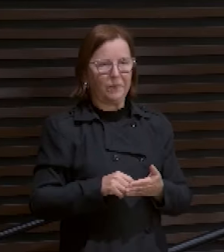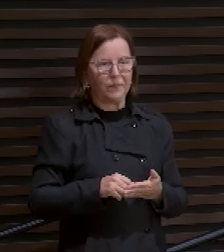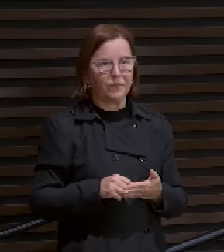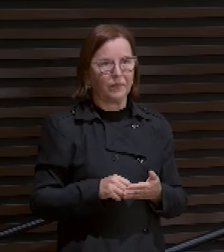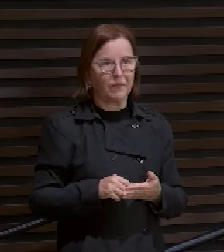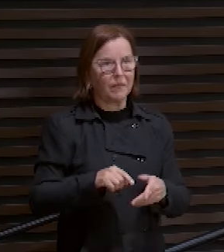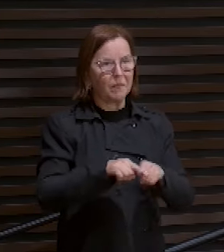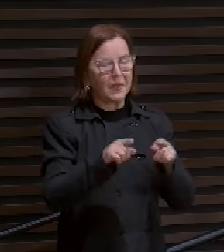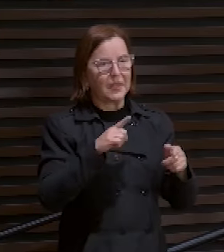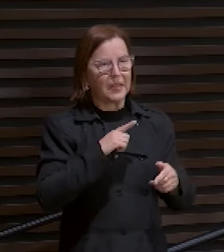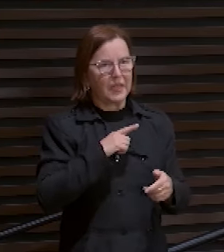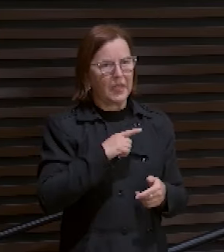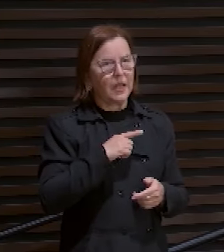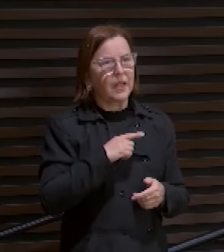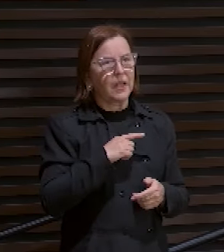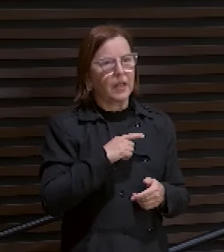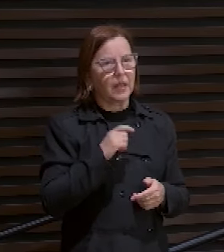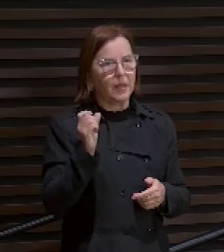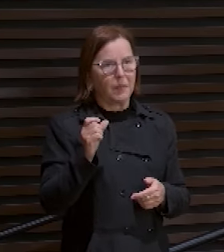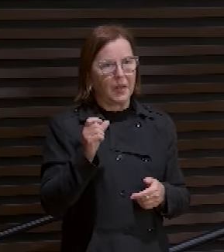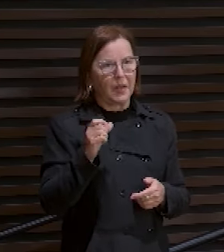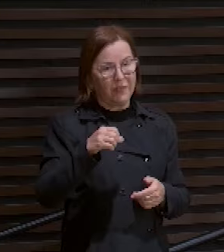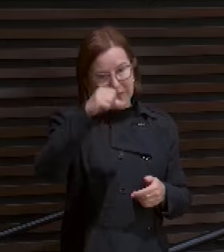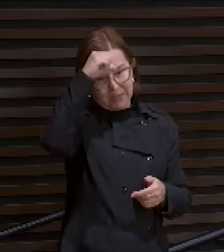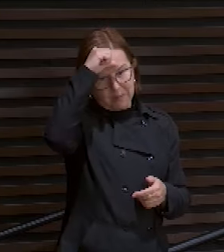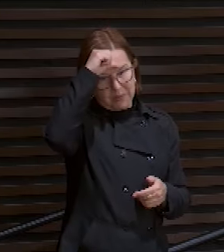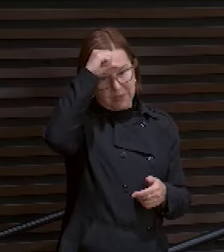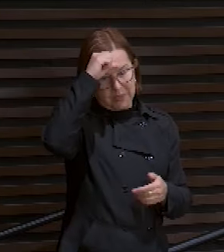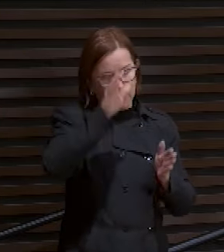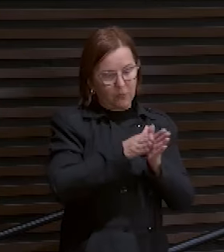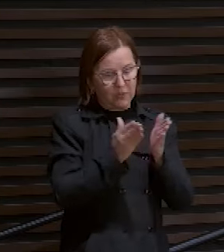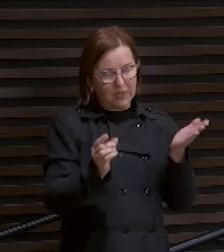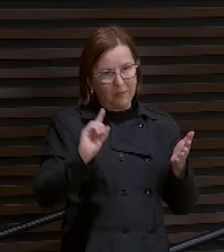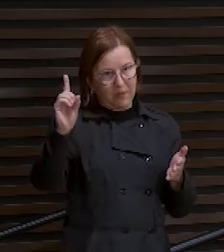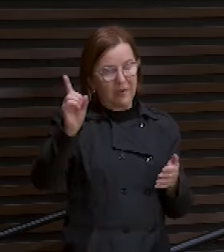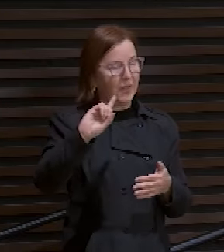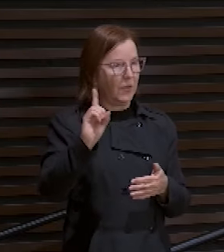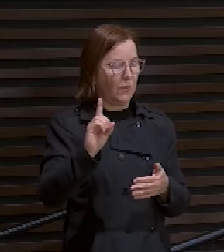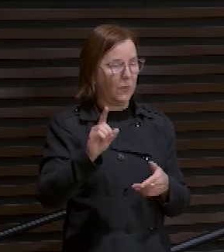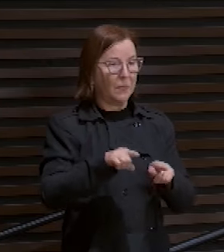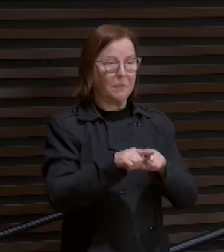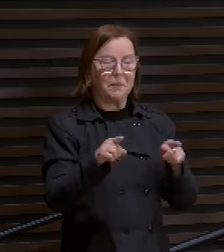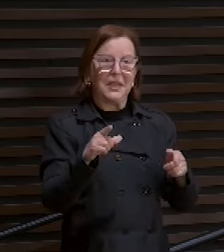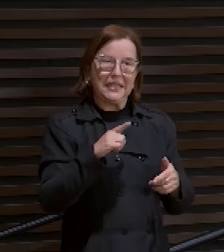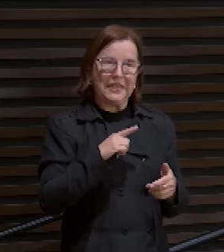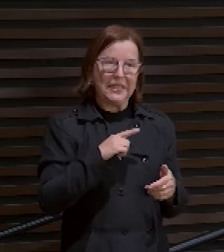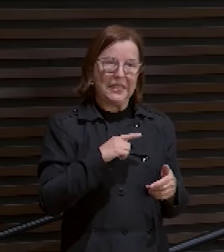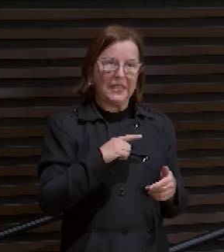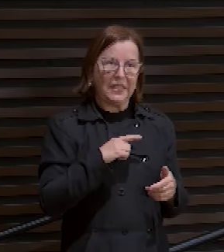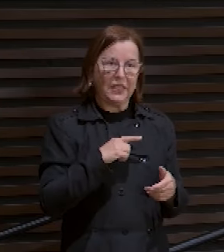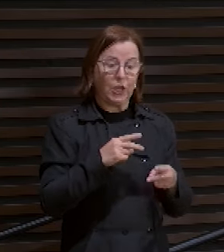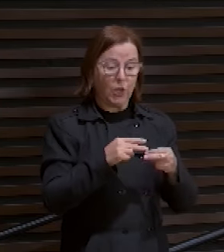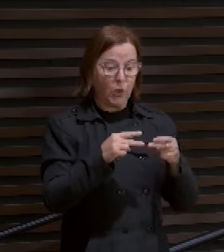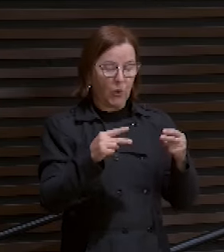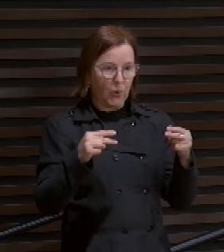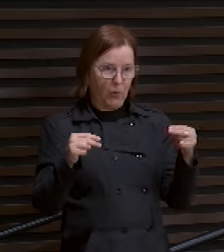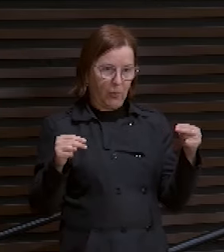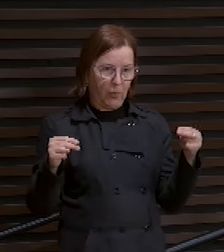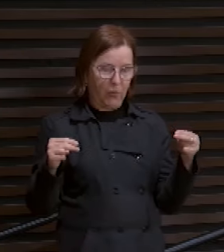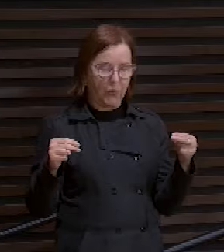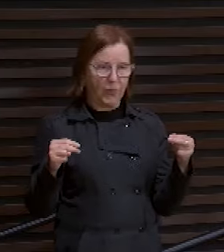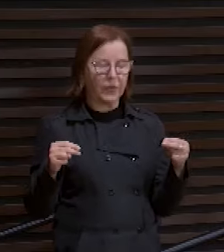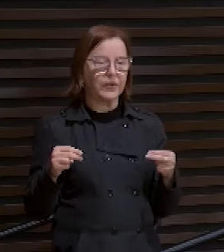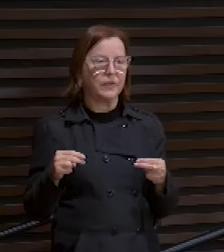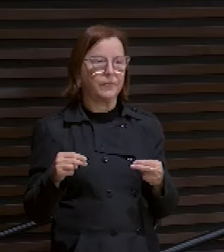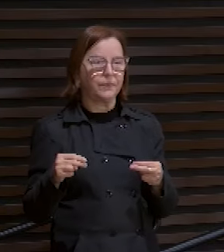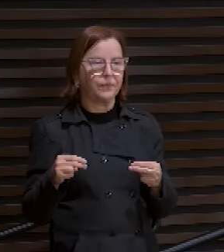Mas existe a palavra depressão na Bíblia? Não existe. Mas existe tanta coisa na Bíblia que você vai ver